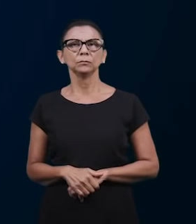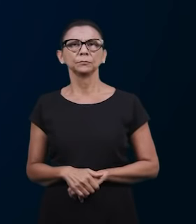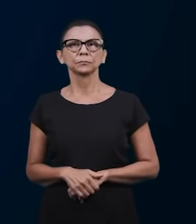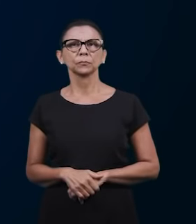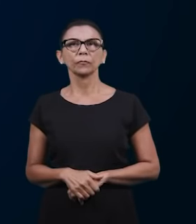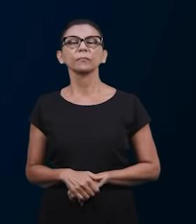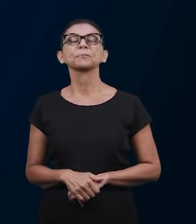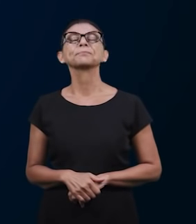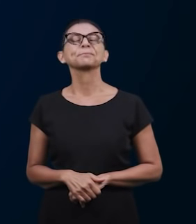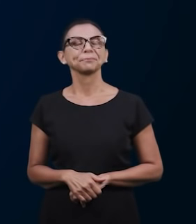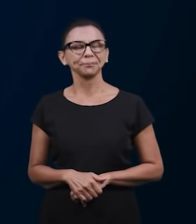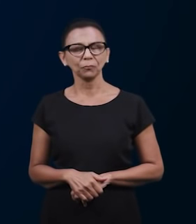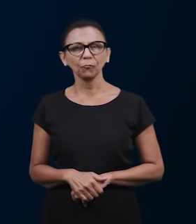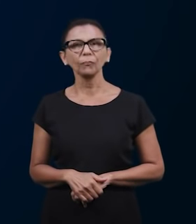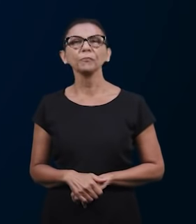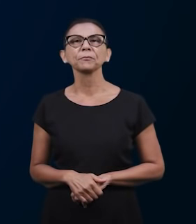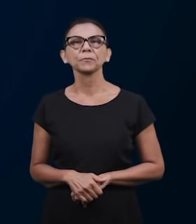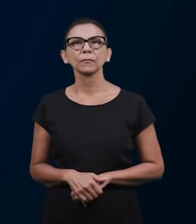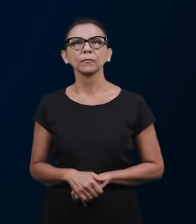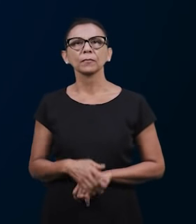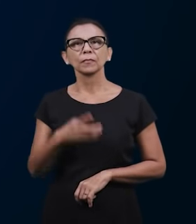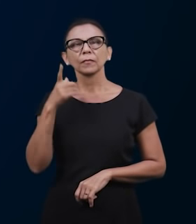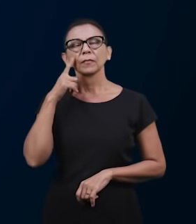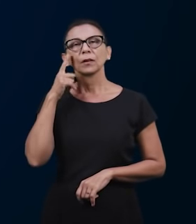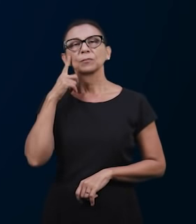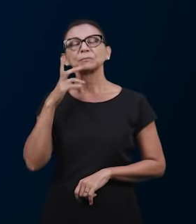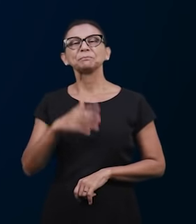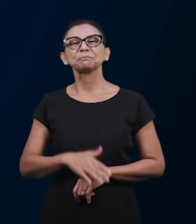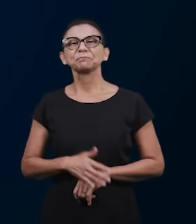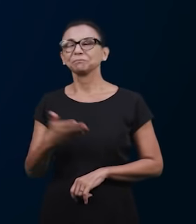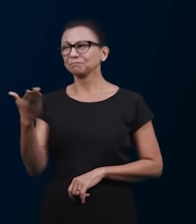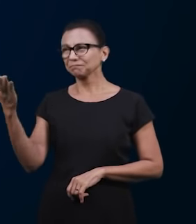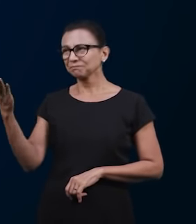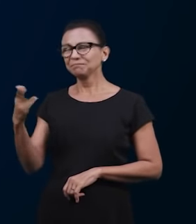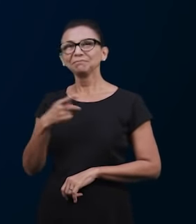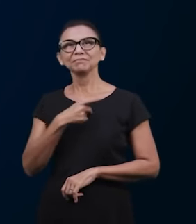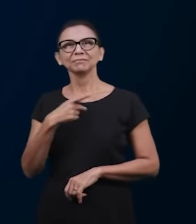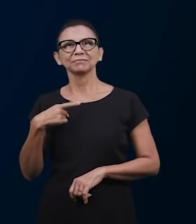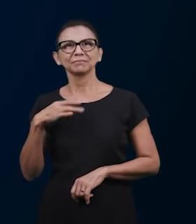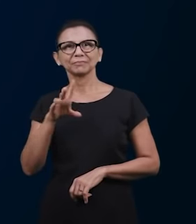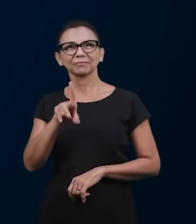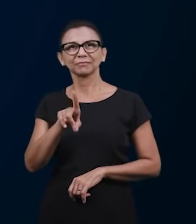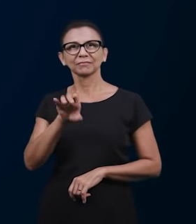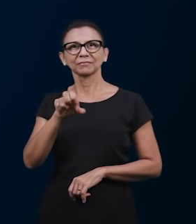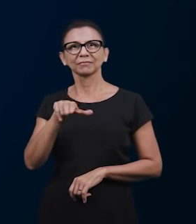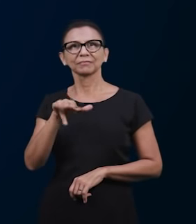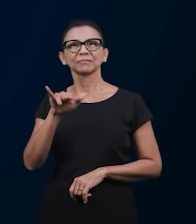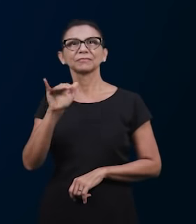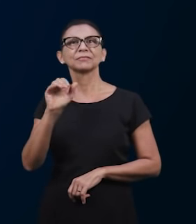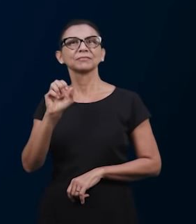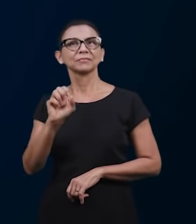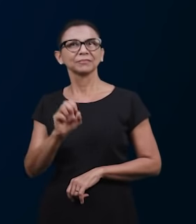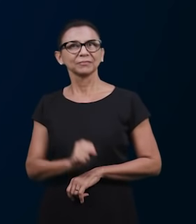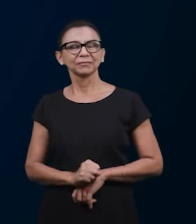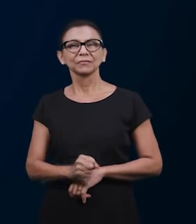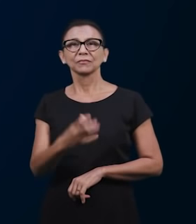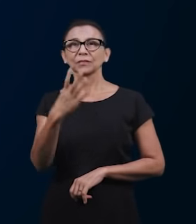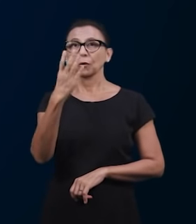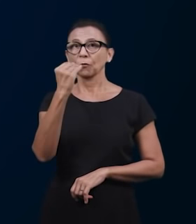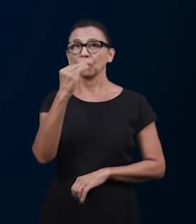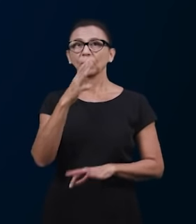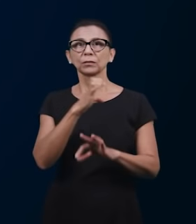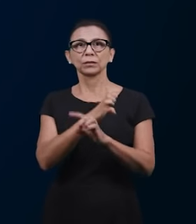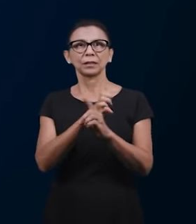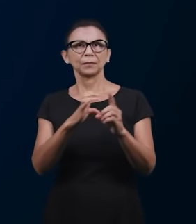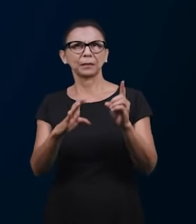nosso companheiro ali da igreja, né? Primeiramente, a igreja ali, com a presença do pastor Denis. Os irmãos podem ver também